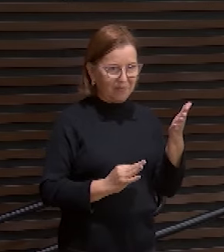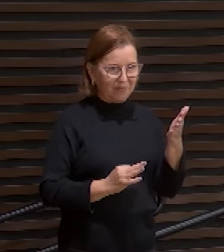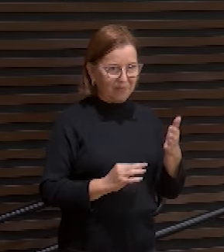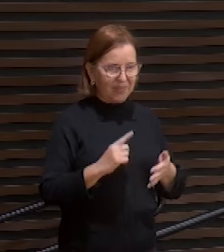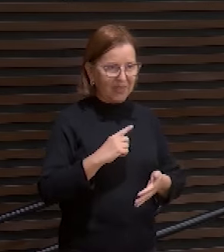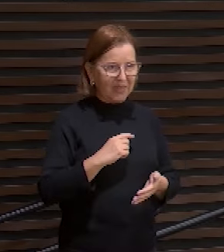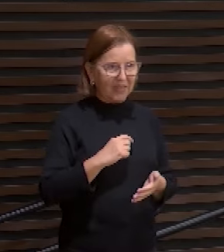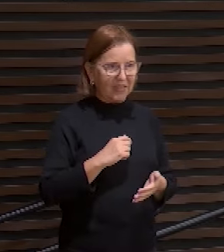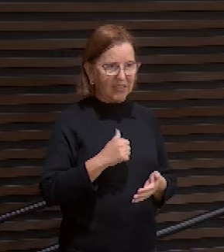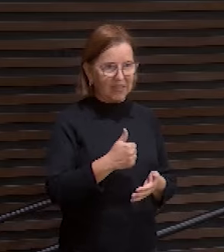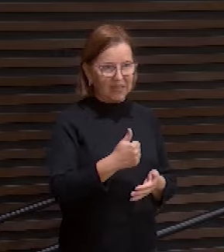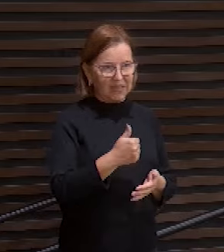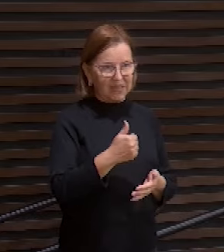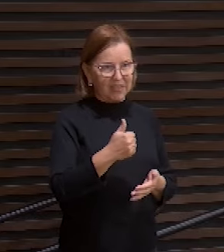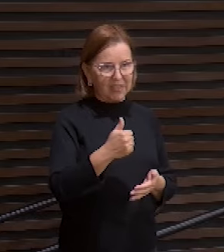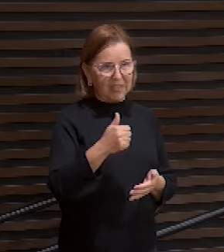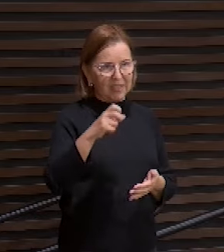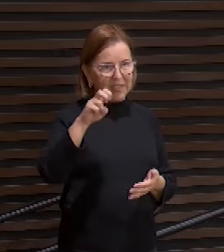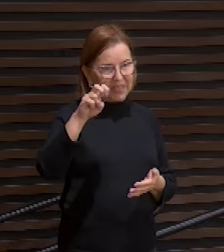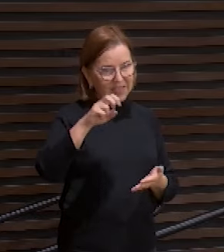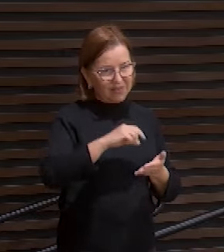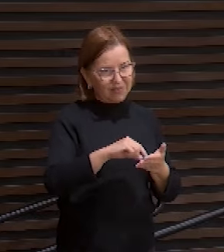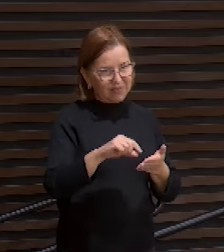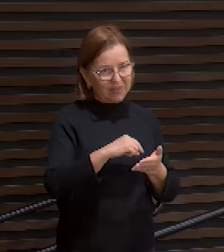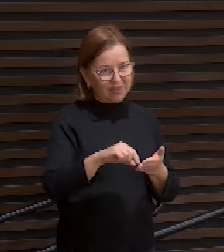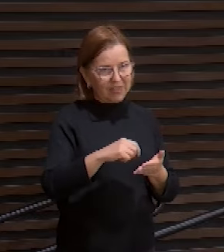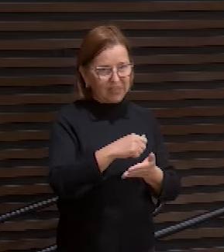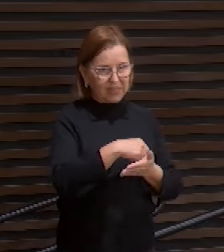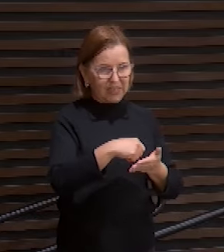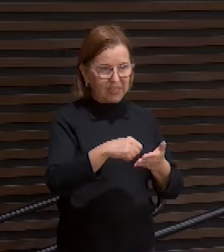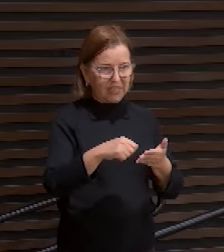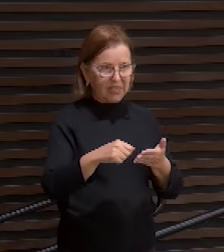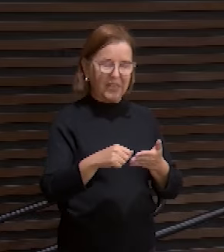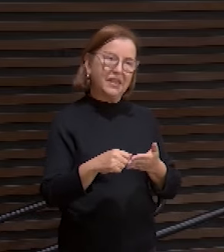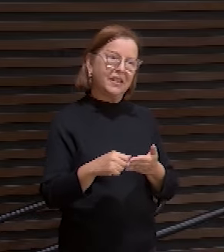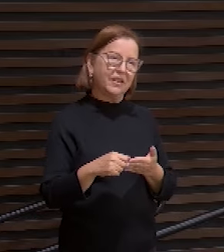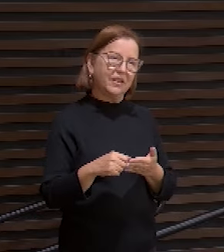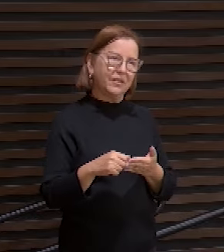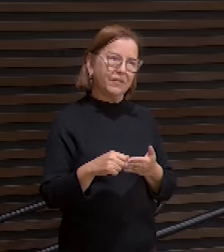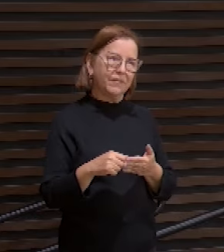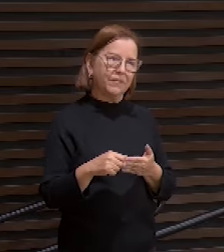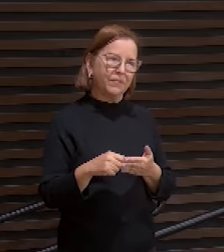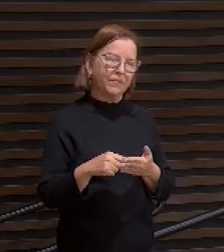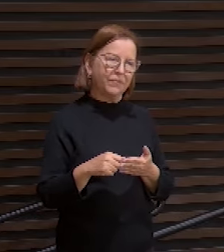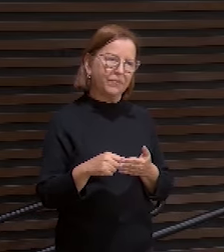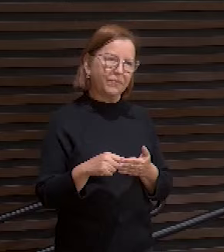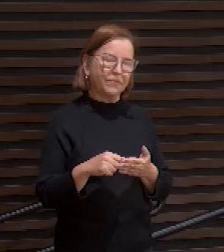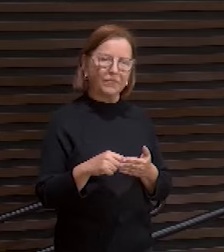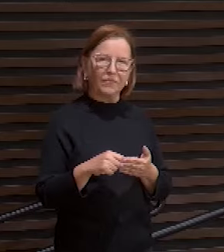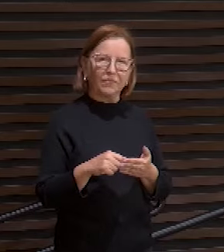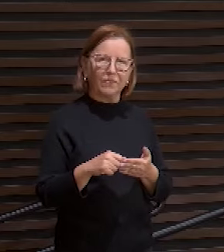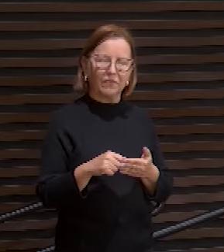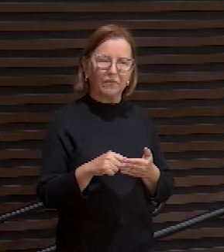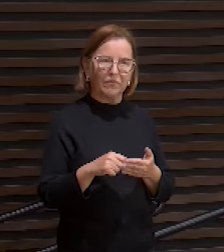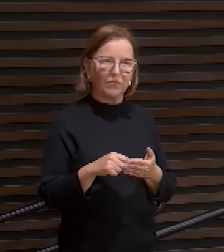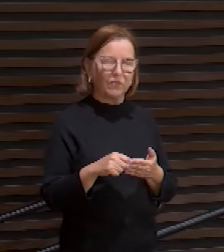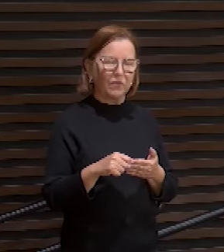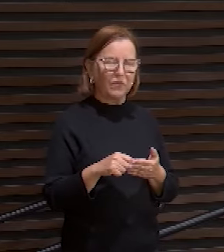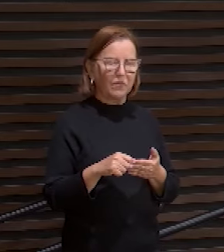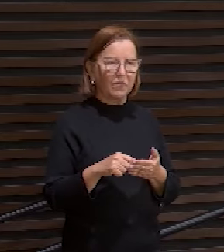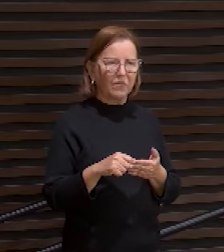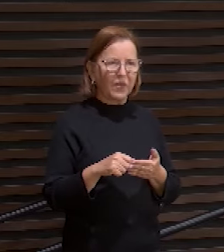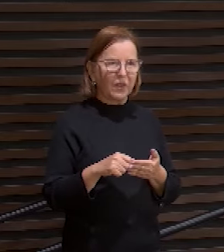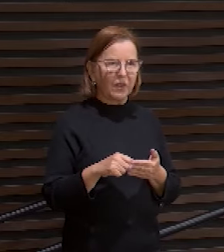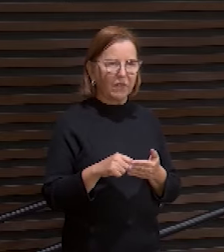versículos. E ele foi escrito usando um recurso literário chamado quiasma. O quiasma